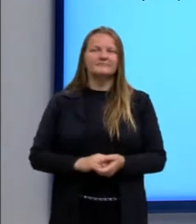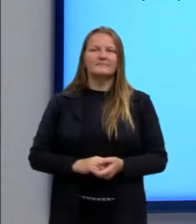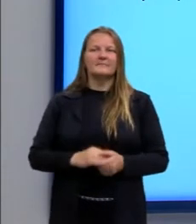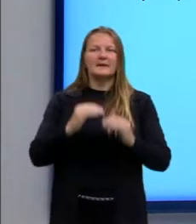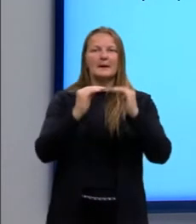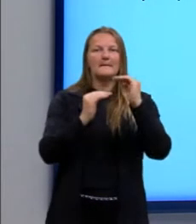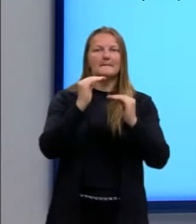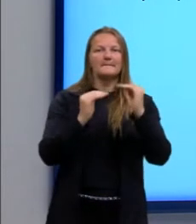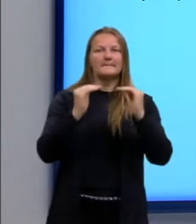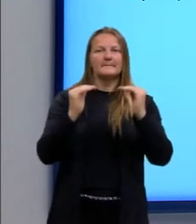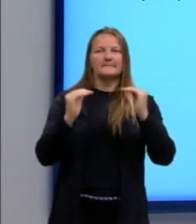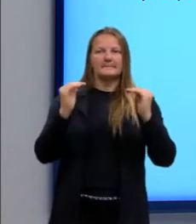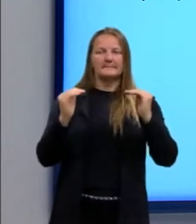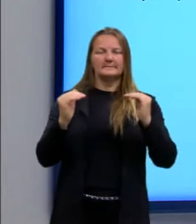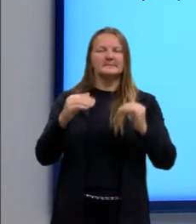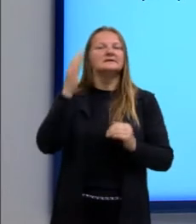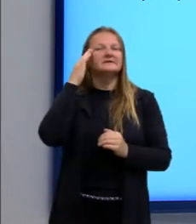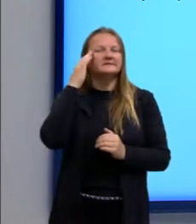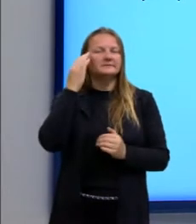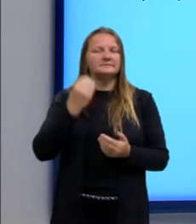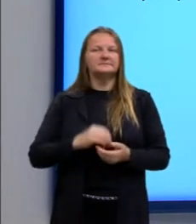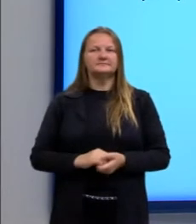proporcionalidade que eu falei para vocês.